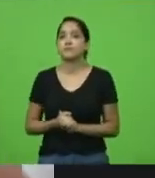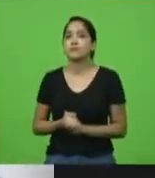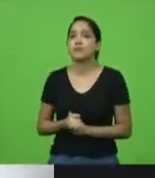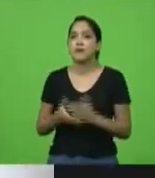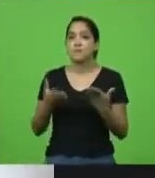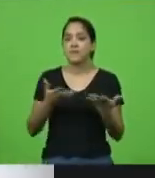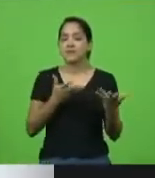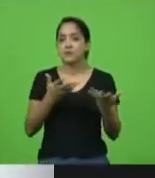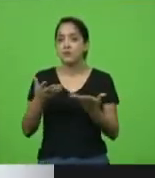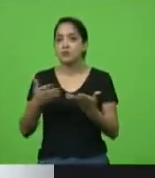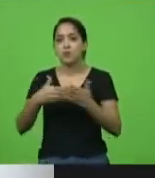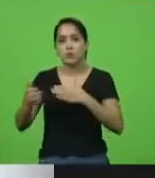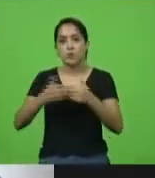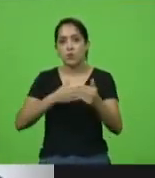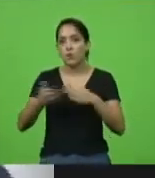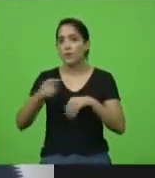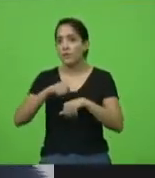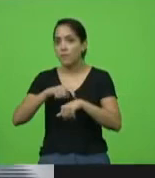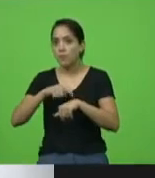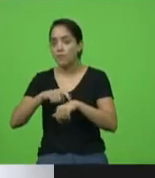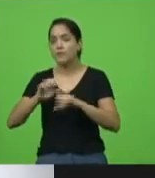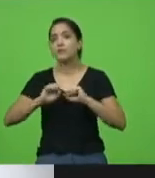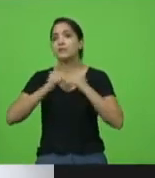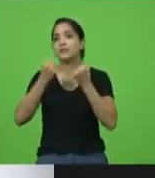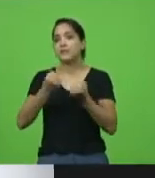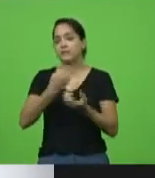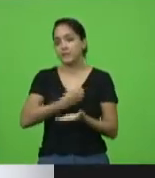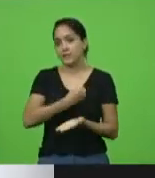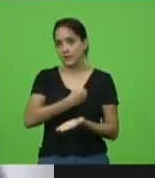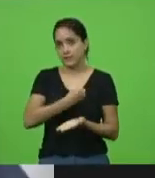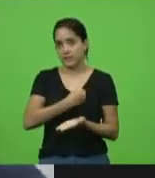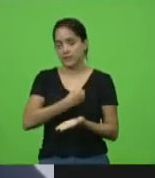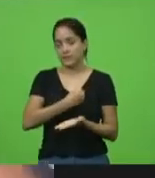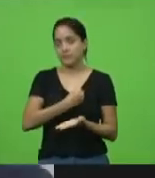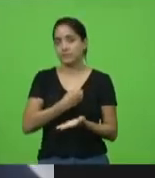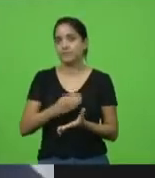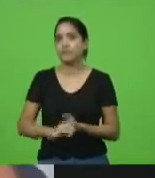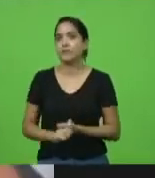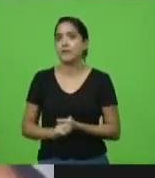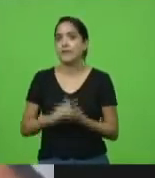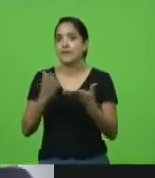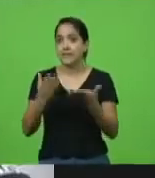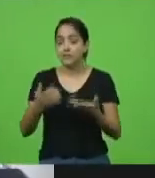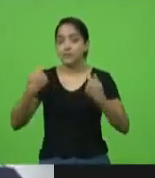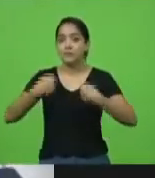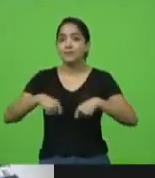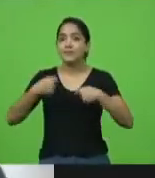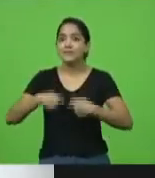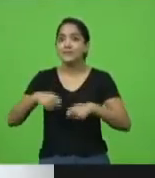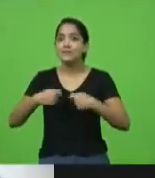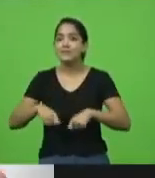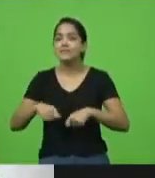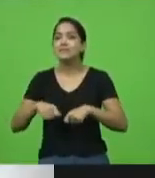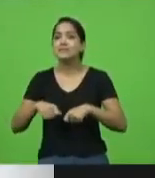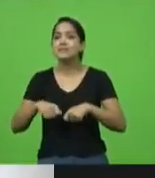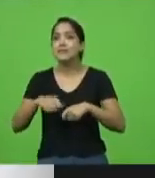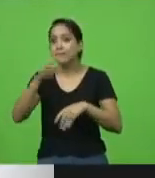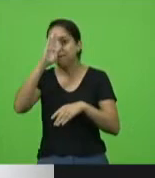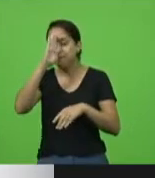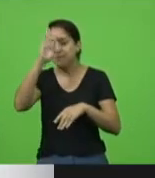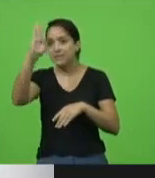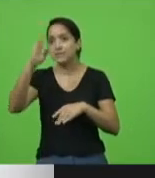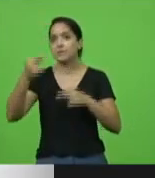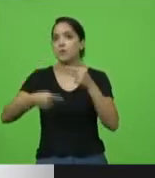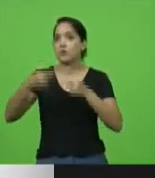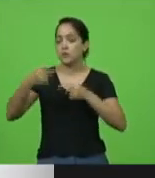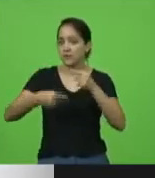qualquer situação, defender a vida. Isso que tem que estar no centro do debate